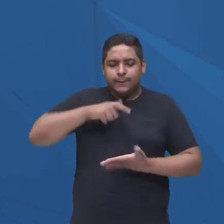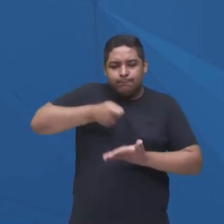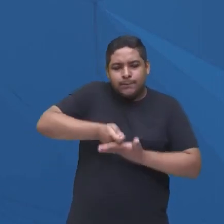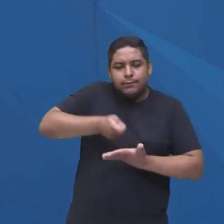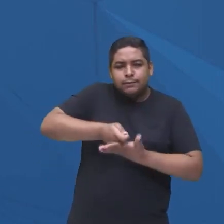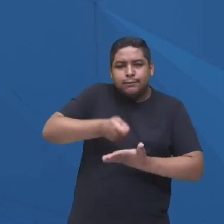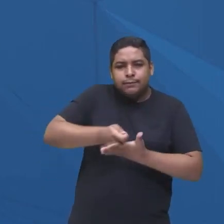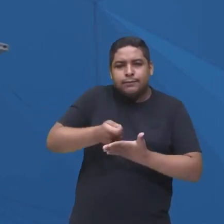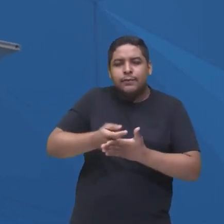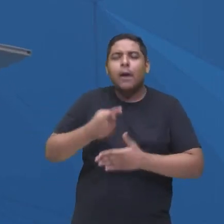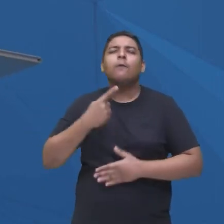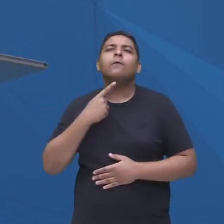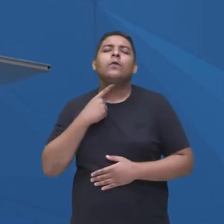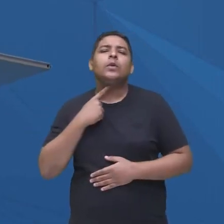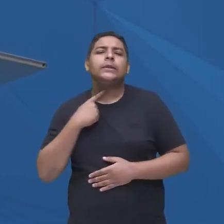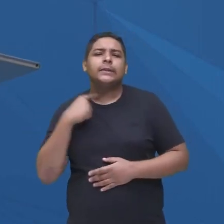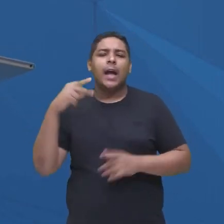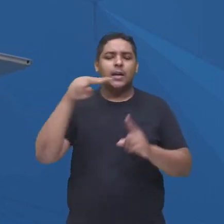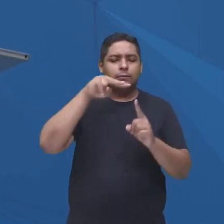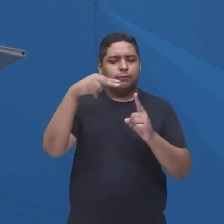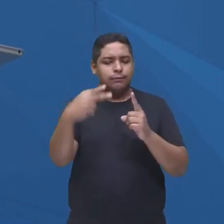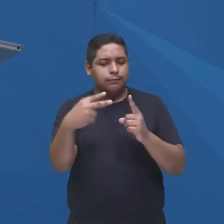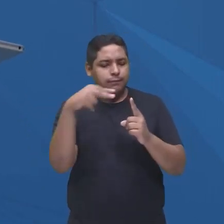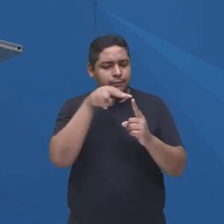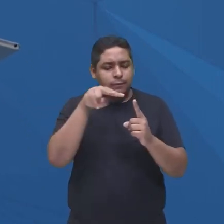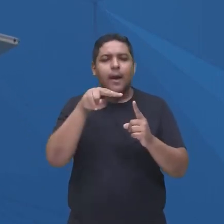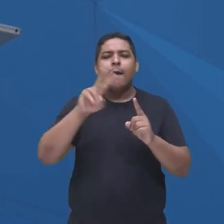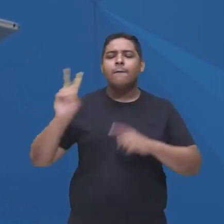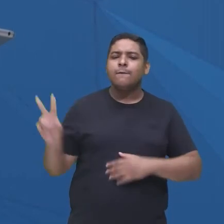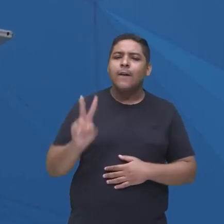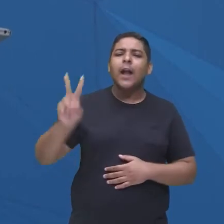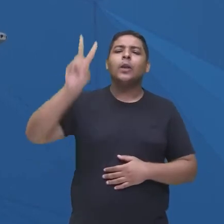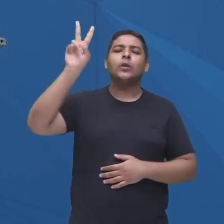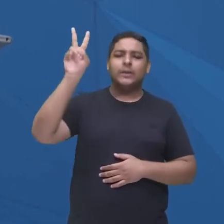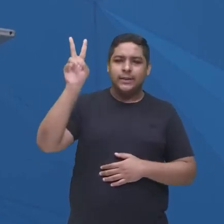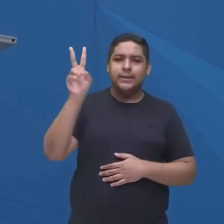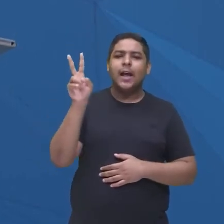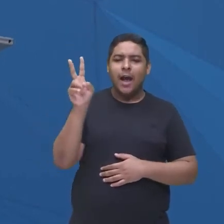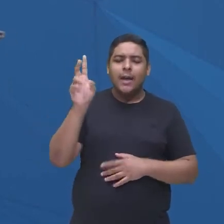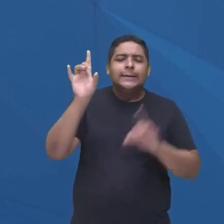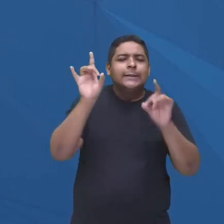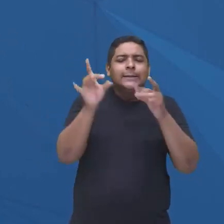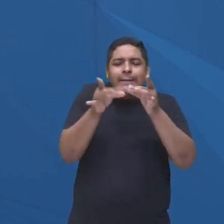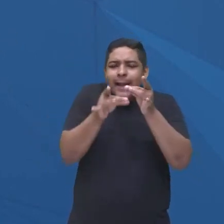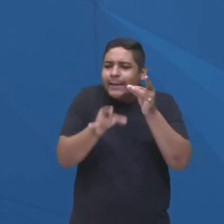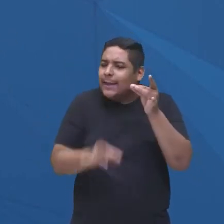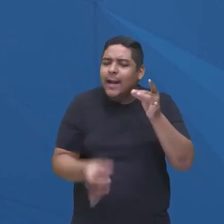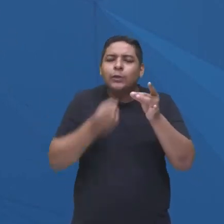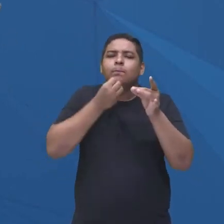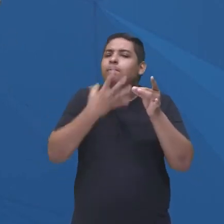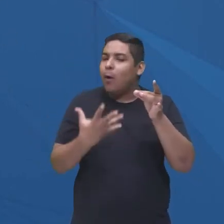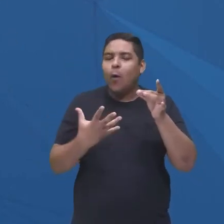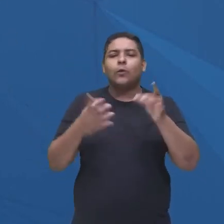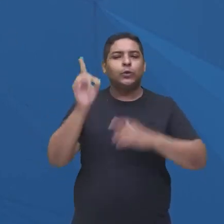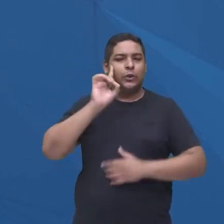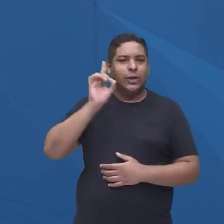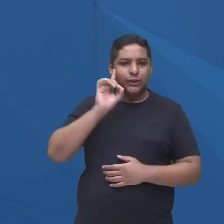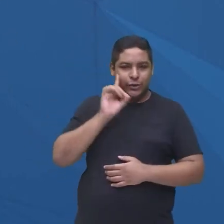resiliência, da sua vontade, o seu olhar otimista sobre as coisas, valorizar sempre os mínimos detalhes bons, acontecem no dia a dia dela,